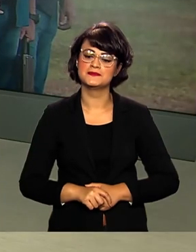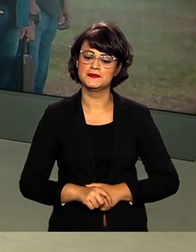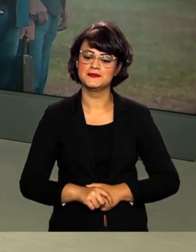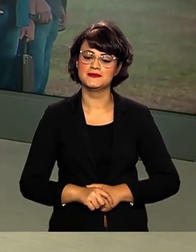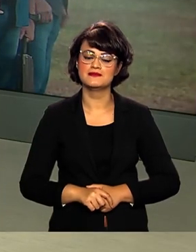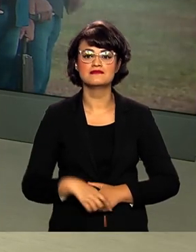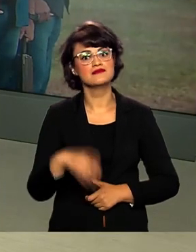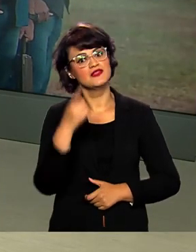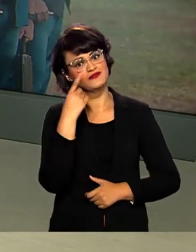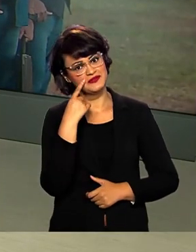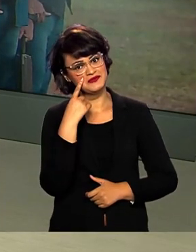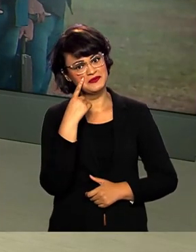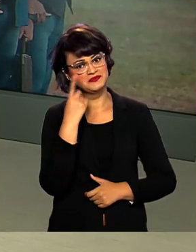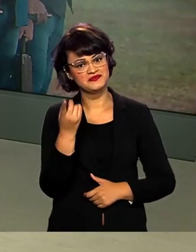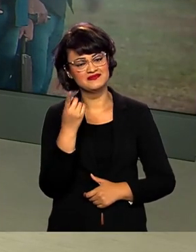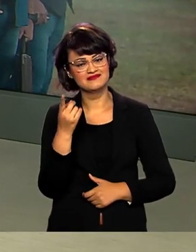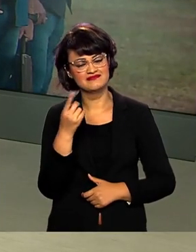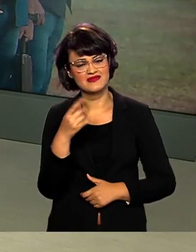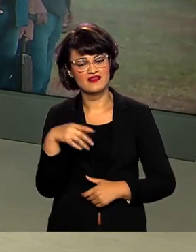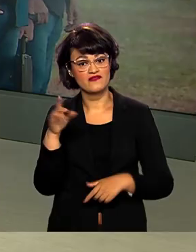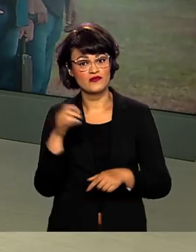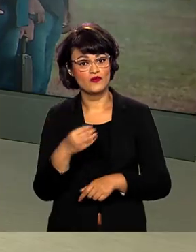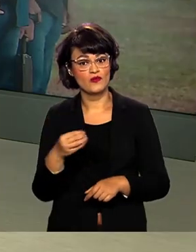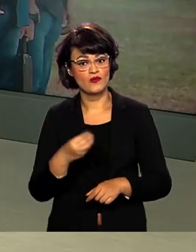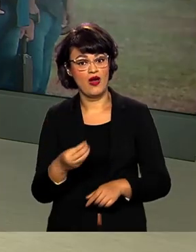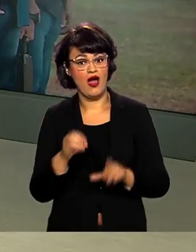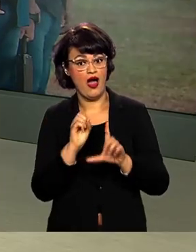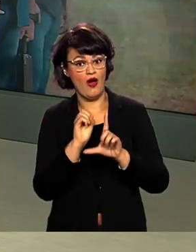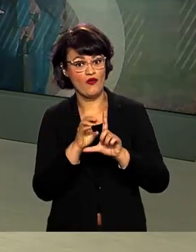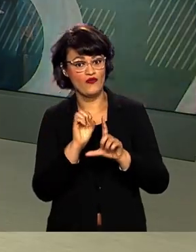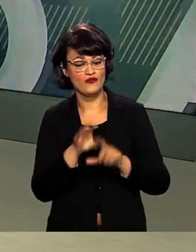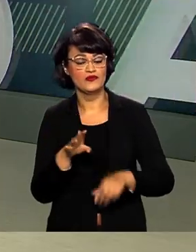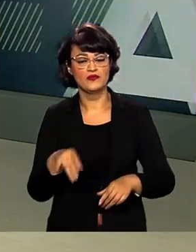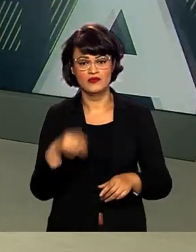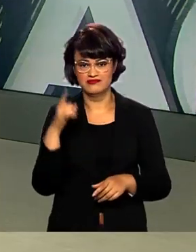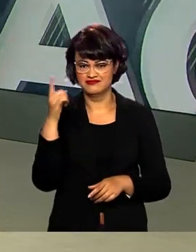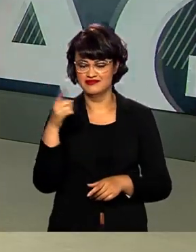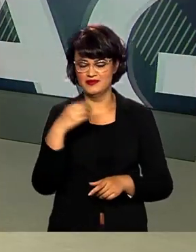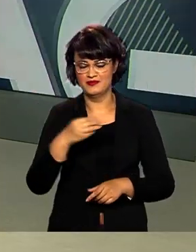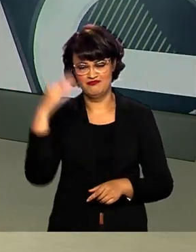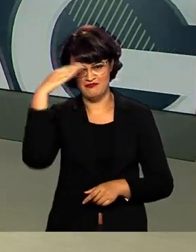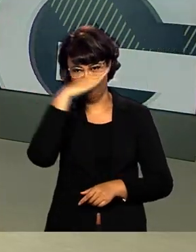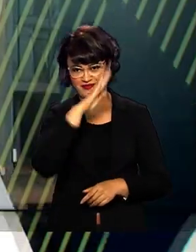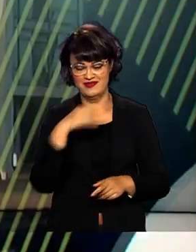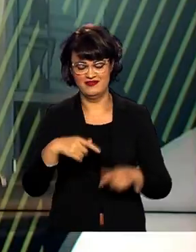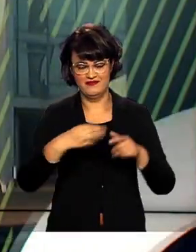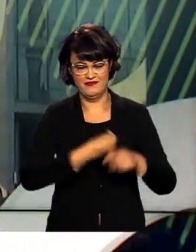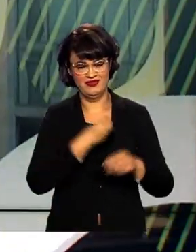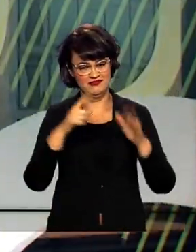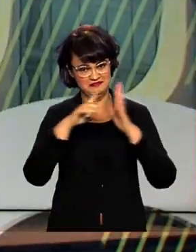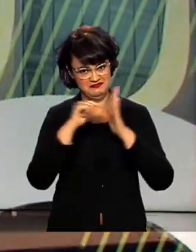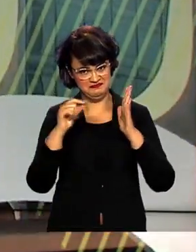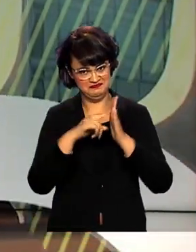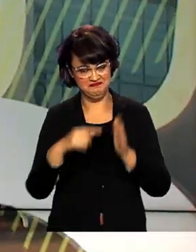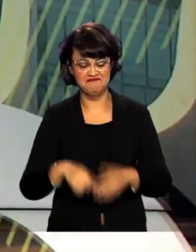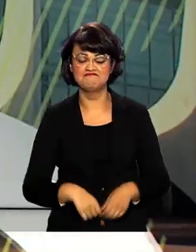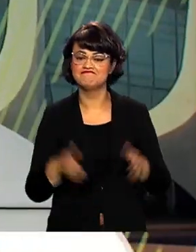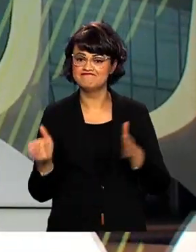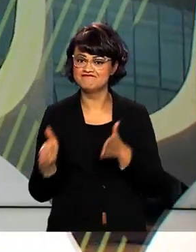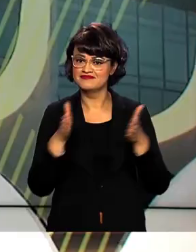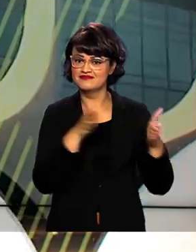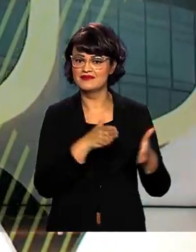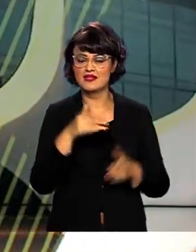Se acompanhou, então, né, imagens ao vivo do presidente Jair Bolsonaro no Palácio da Alvorada. A primeira